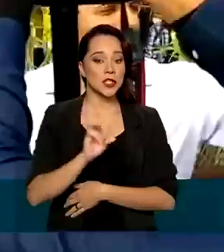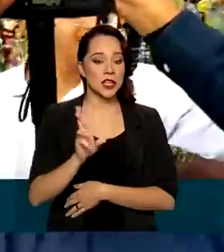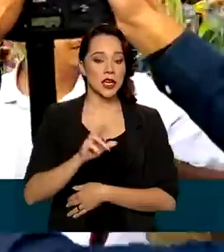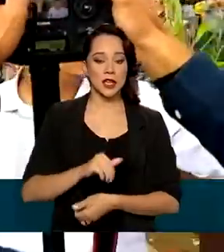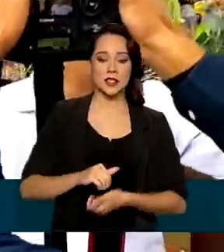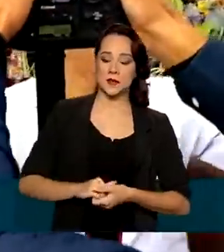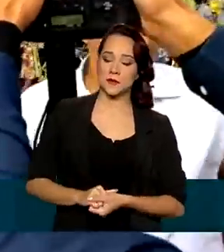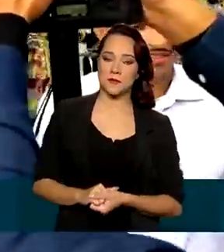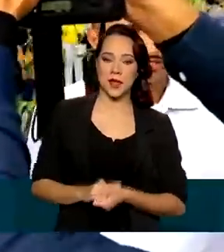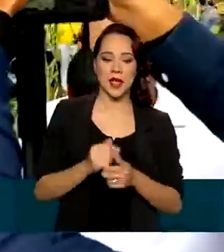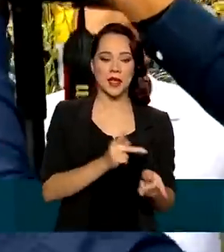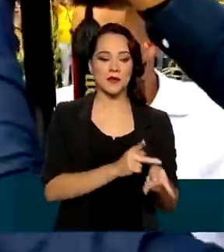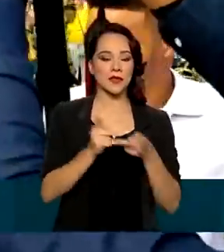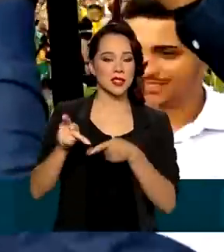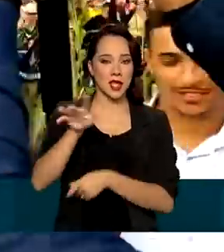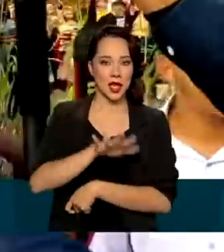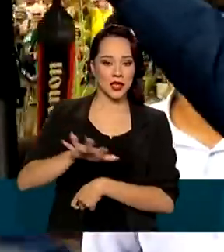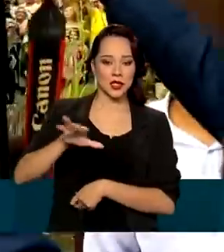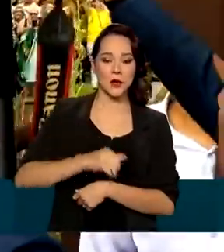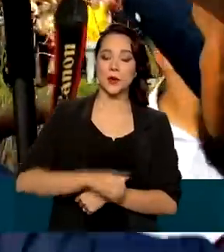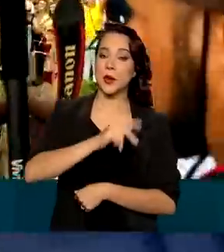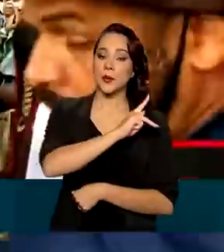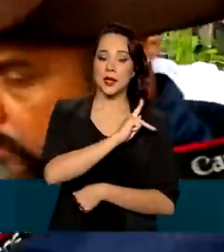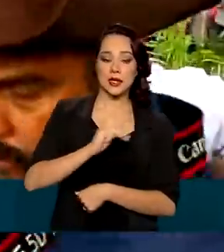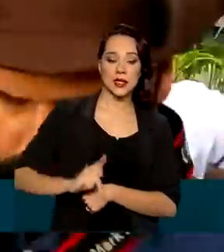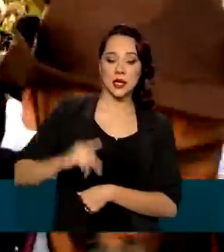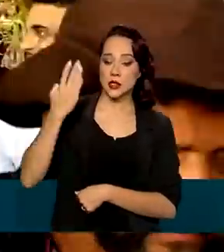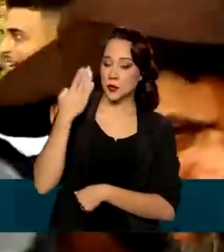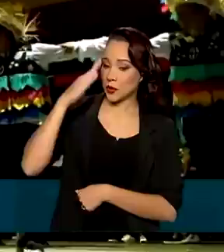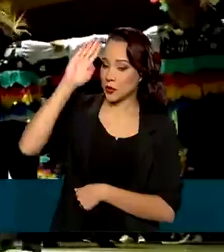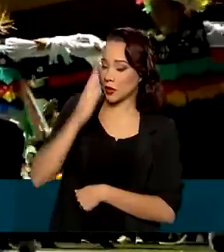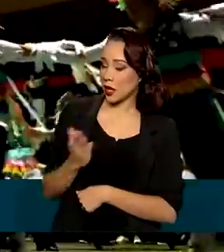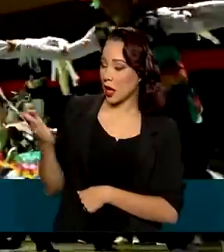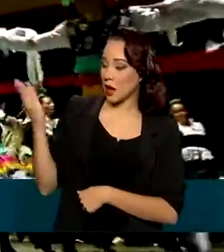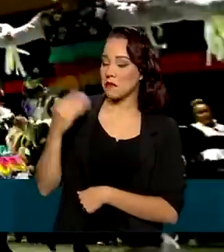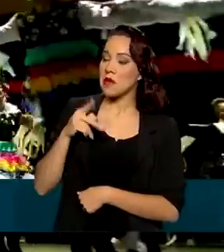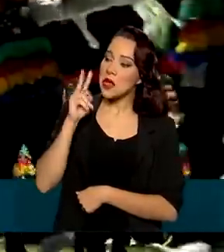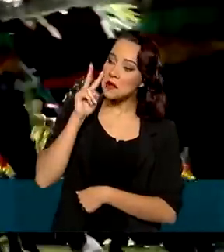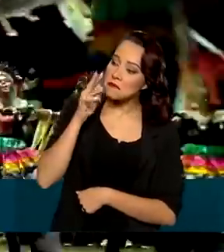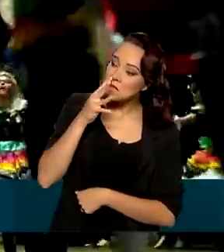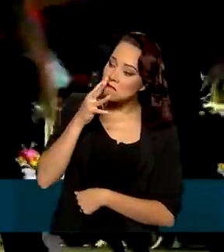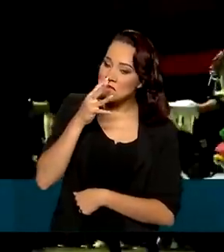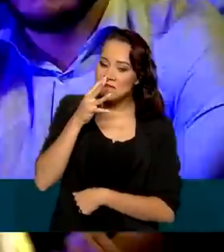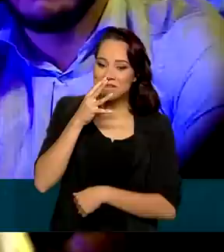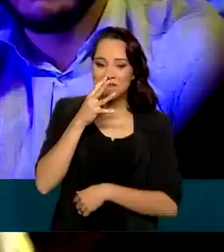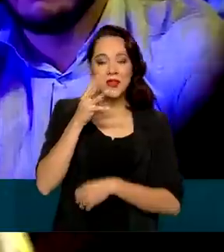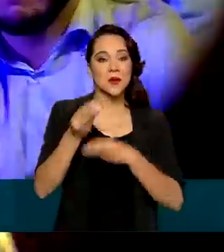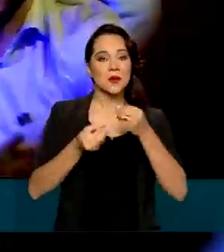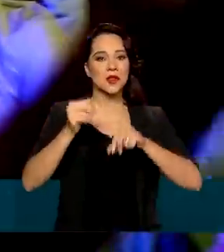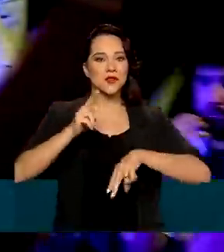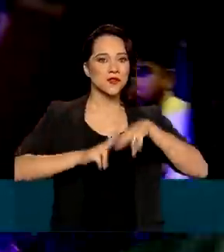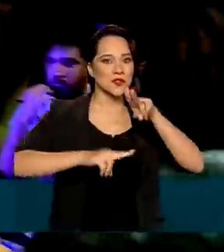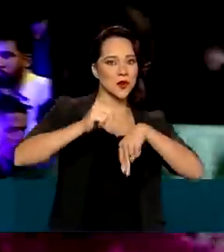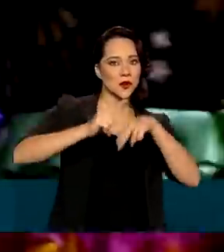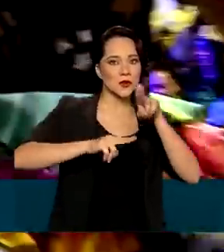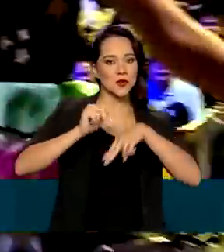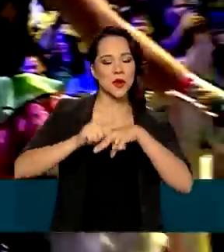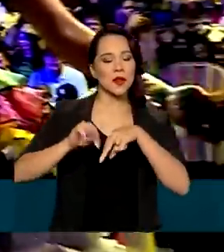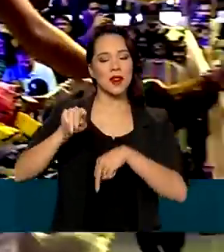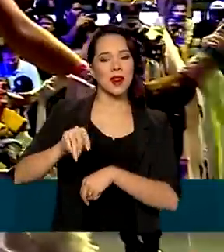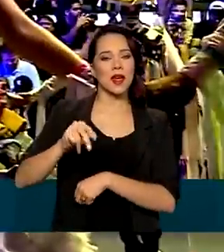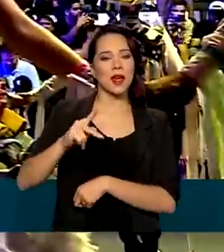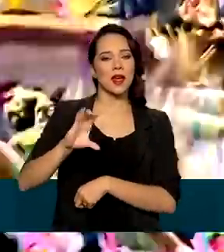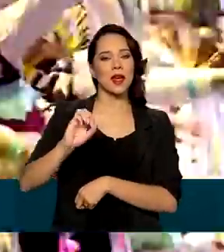Em visita à região, o presidente Jair Bolsonaro conferiu os maiores palcos do São João, em Campina